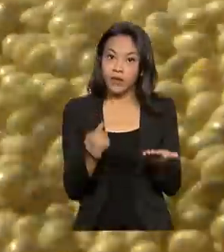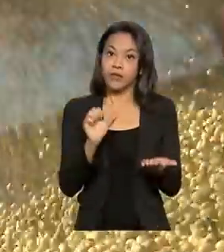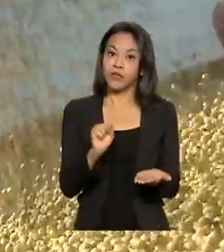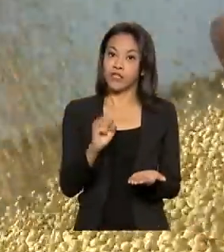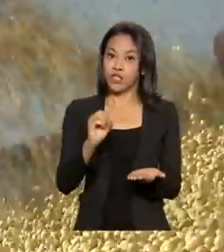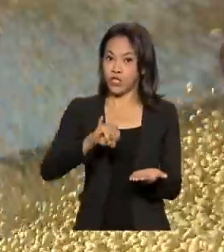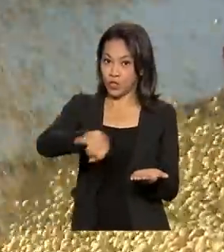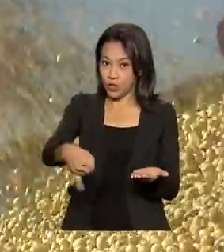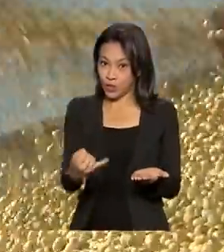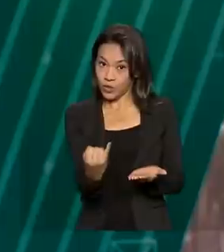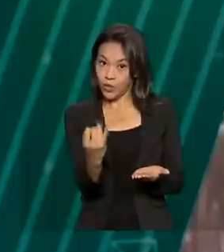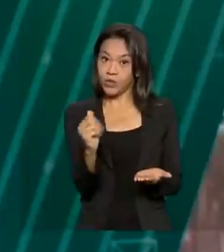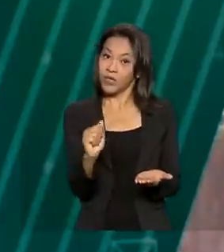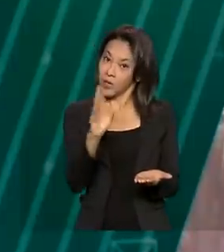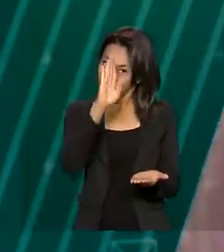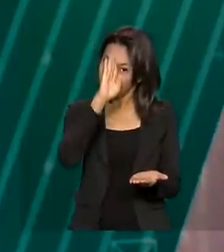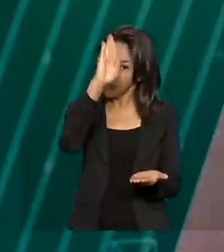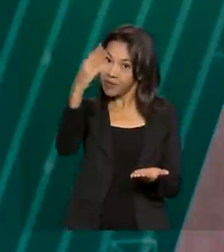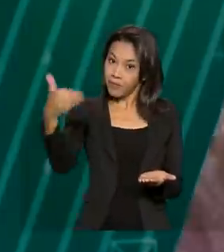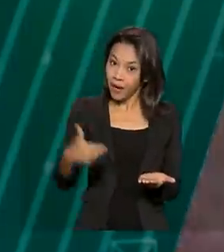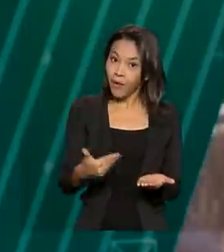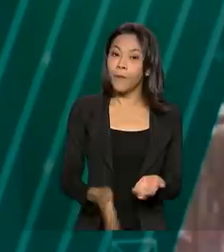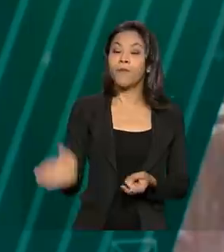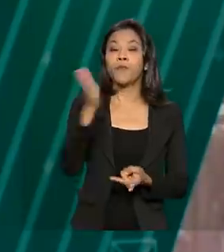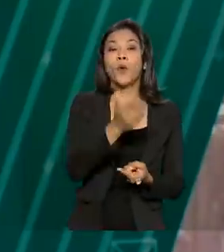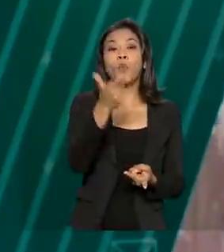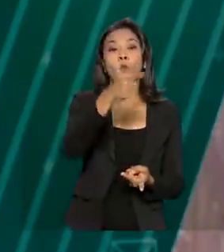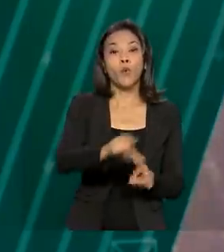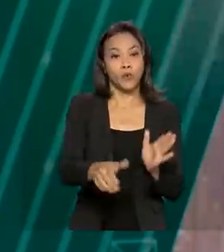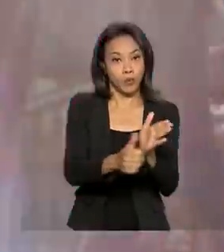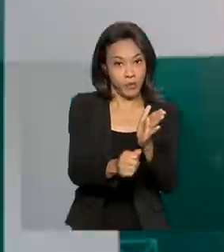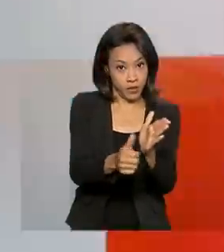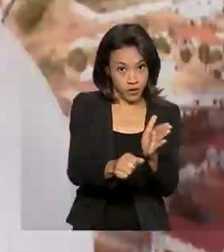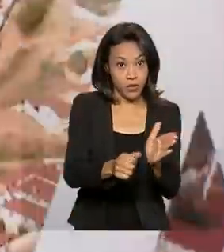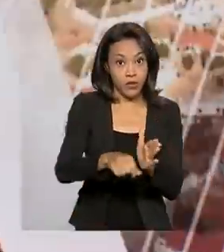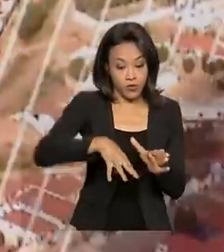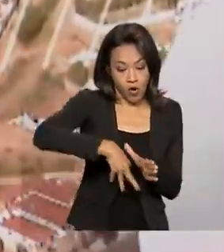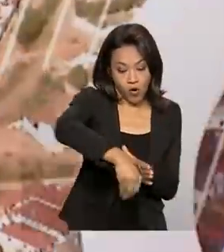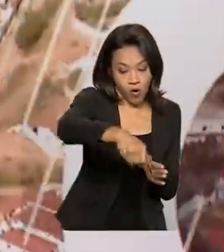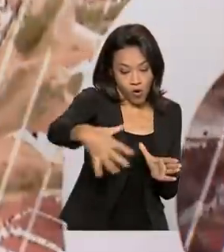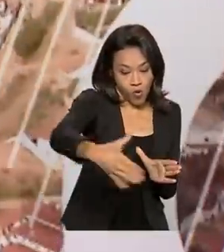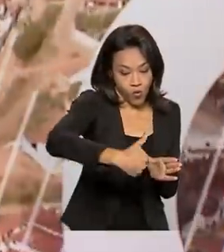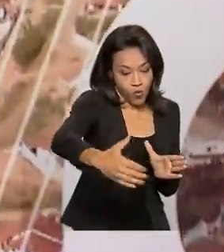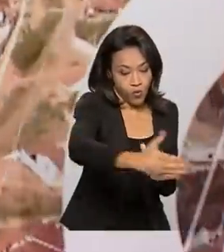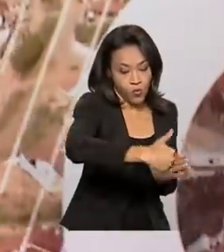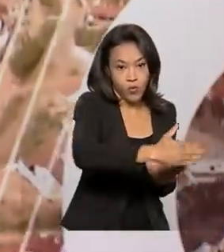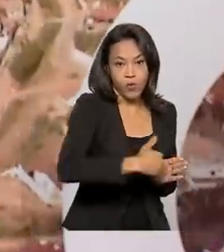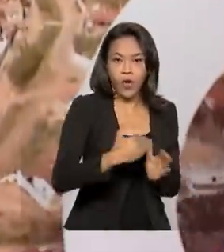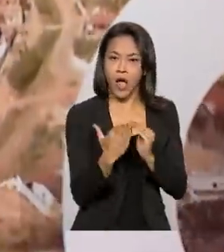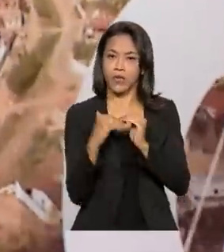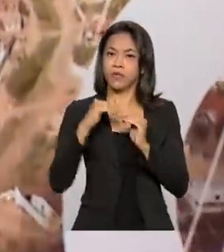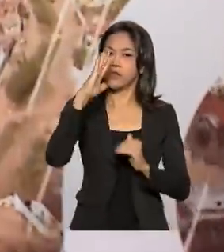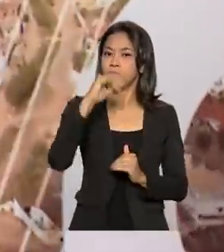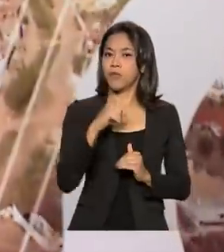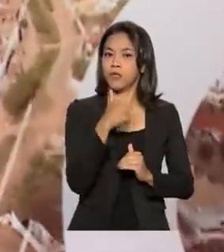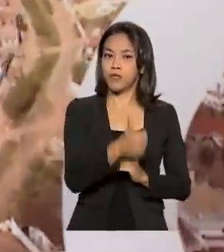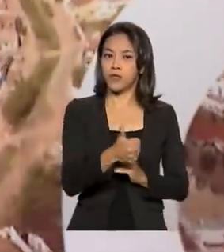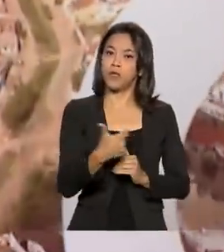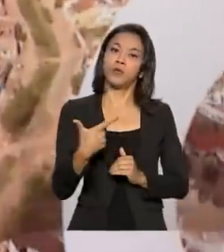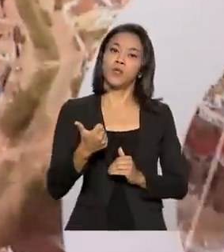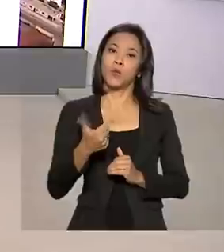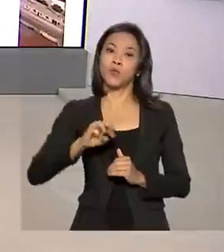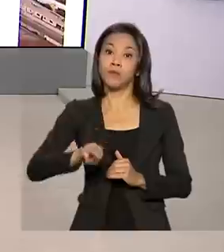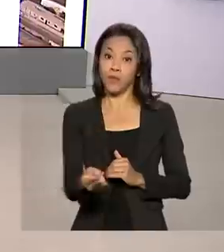o principal grão brasileiro. Outro destaque é o milho, com previsão de colheita superior a 112 milhões de